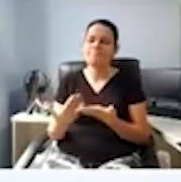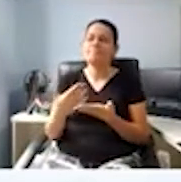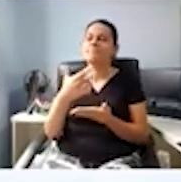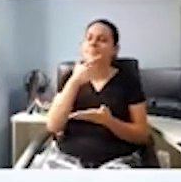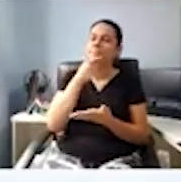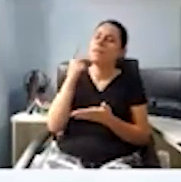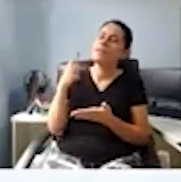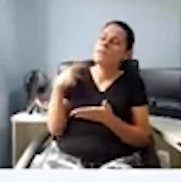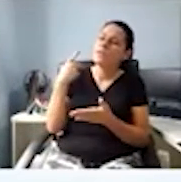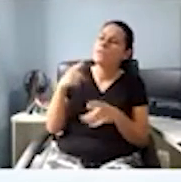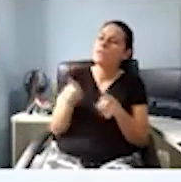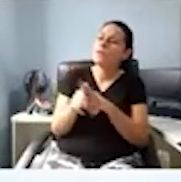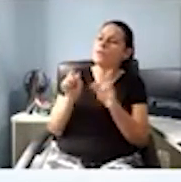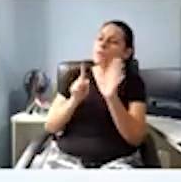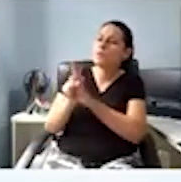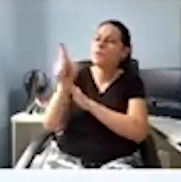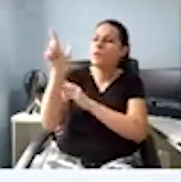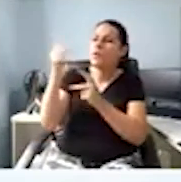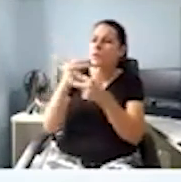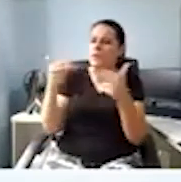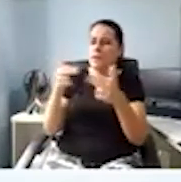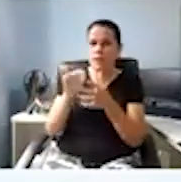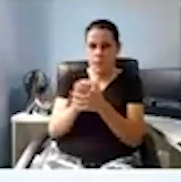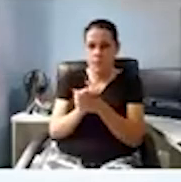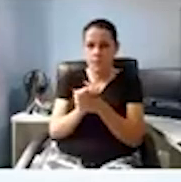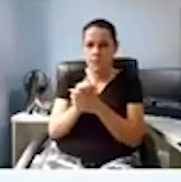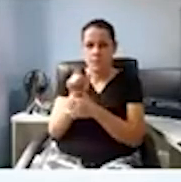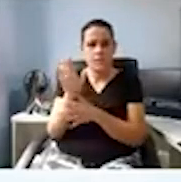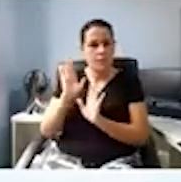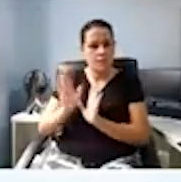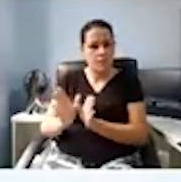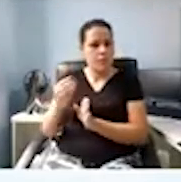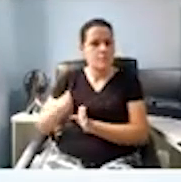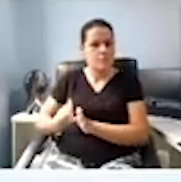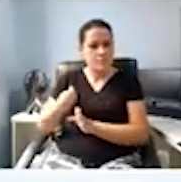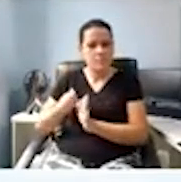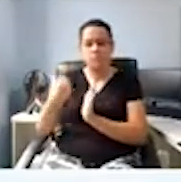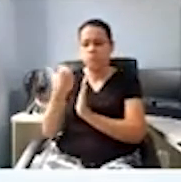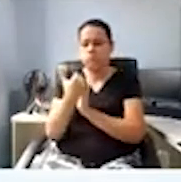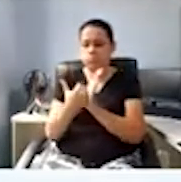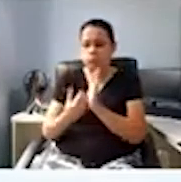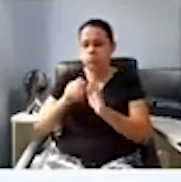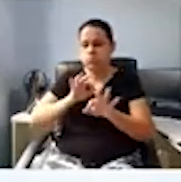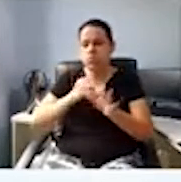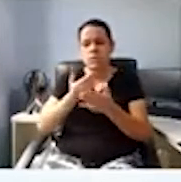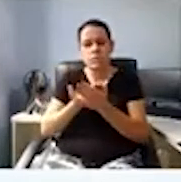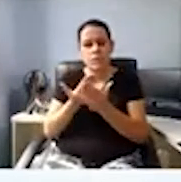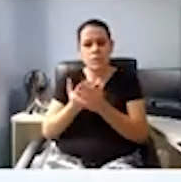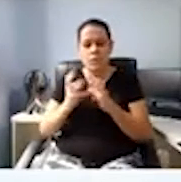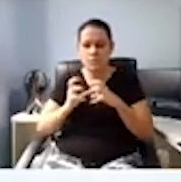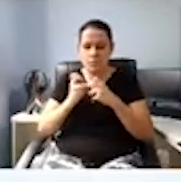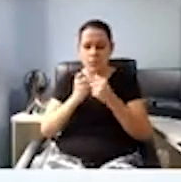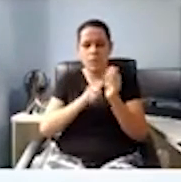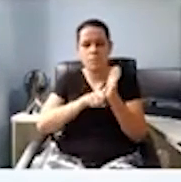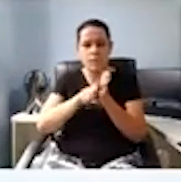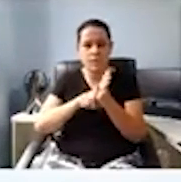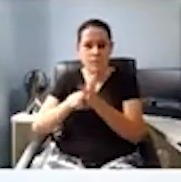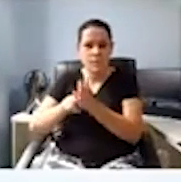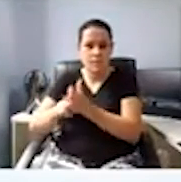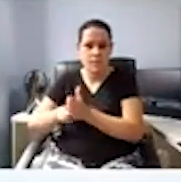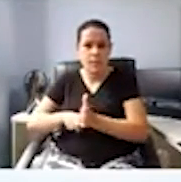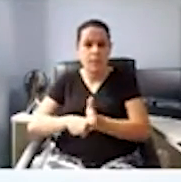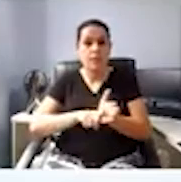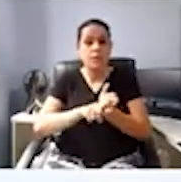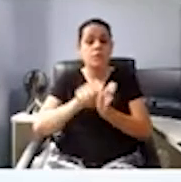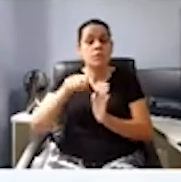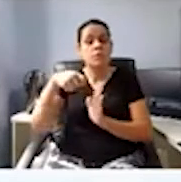queria também ver aqui uma outra questão. Você já está estudando, sua equipe já está aí pesquisando para um